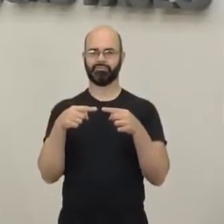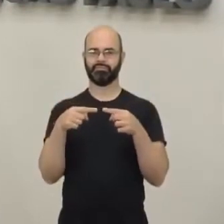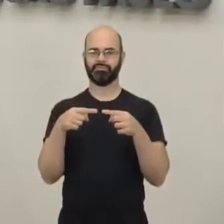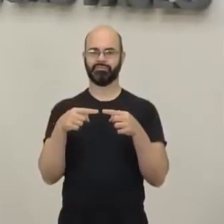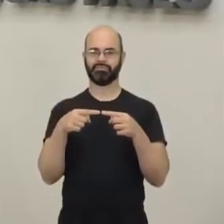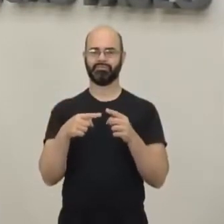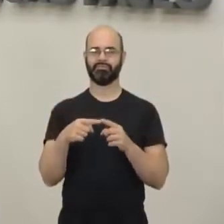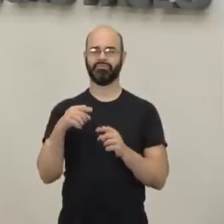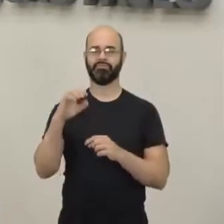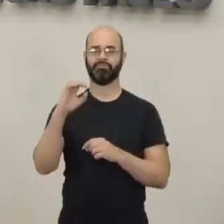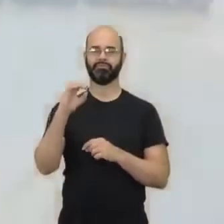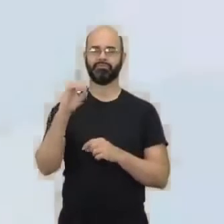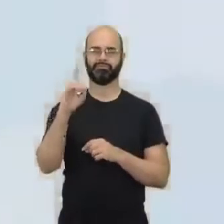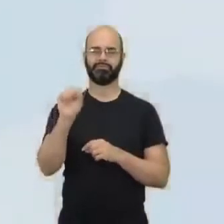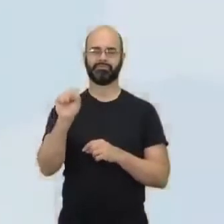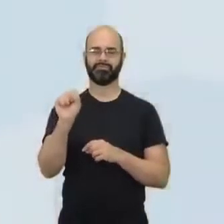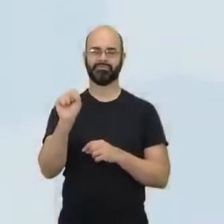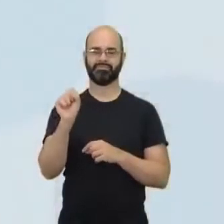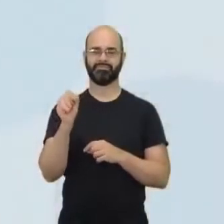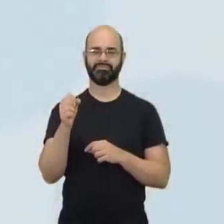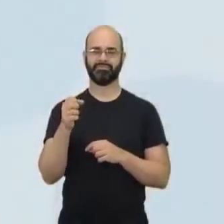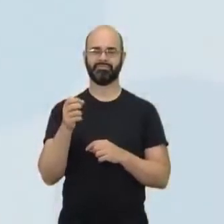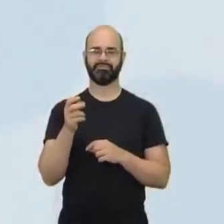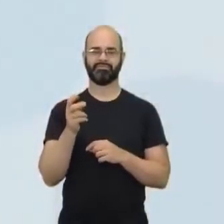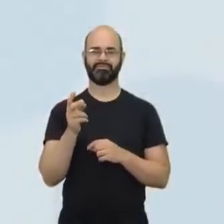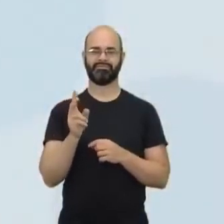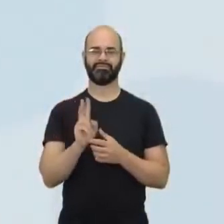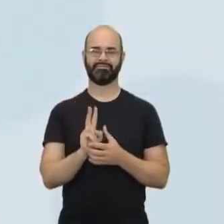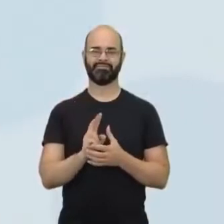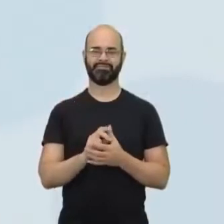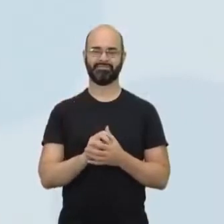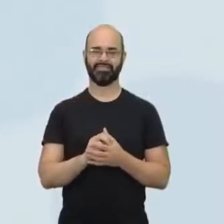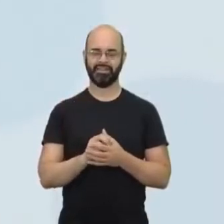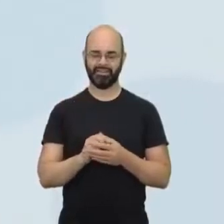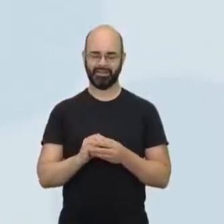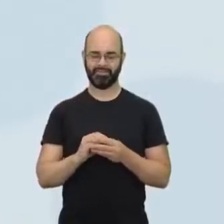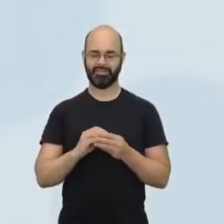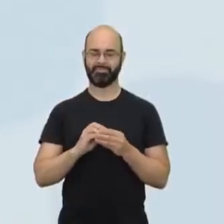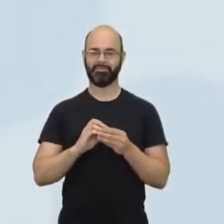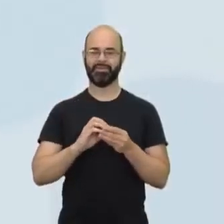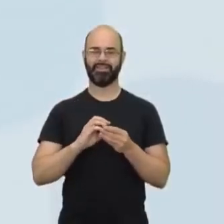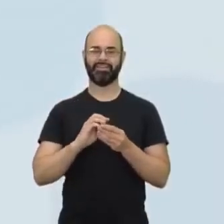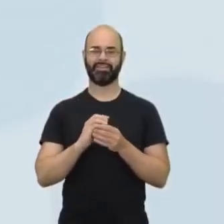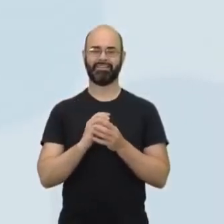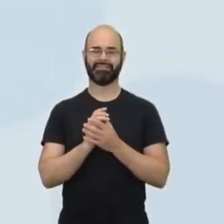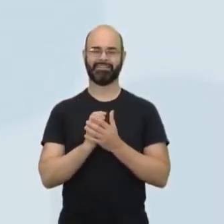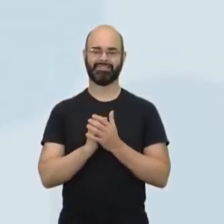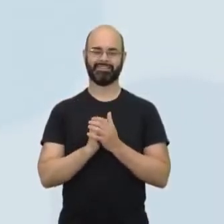o ODS-2, Erradicação da Fome, do IBGE Explica. Daqui a pouco a gente volta.